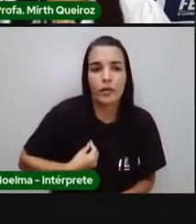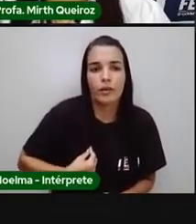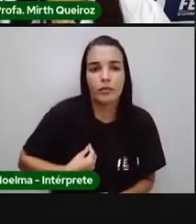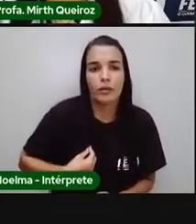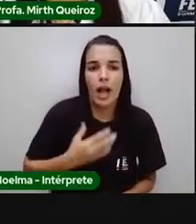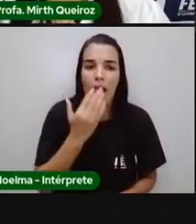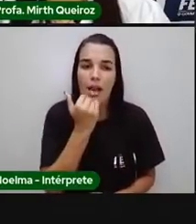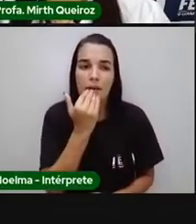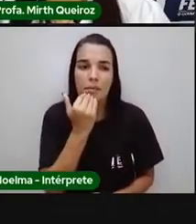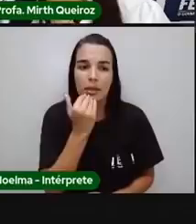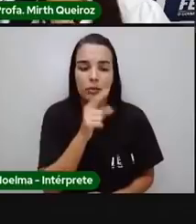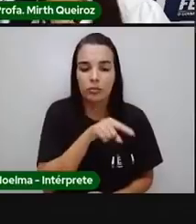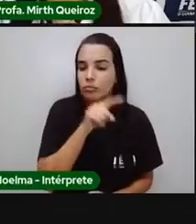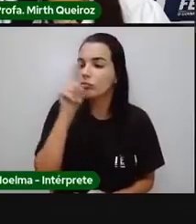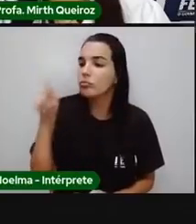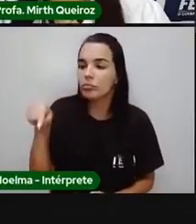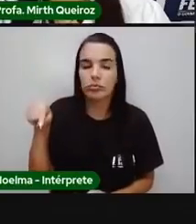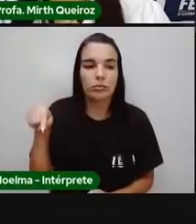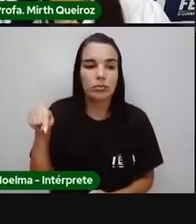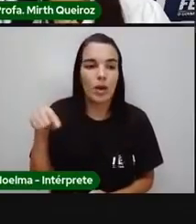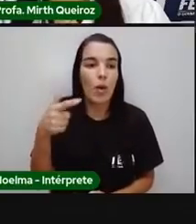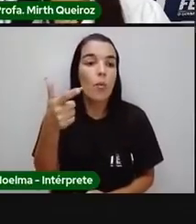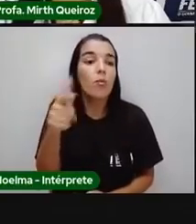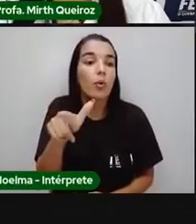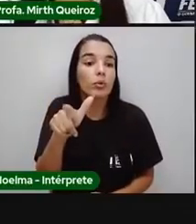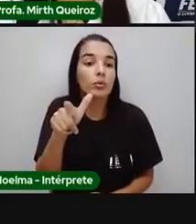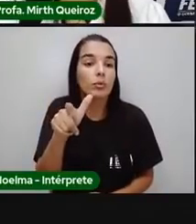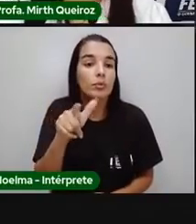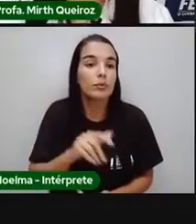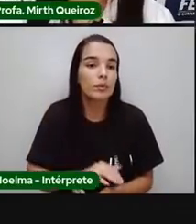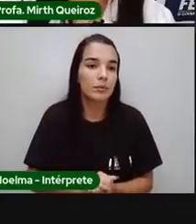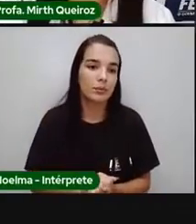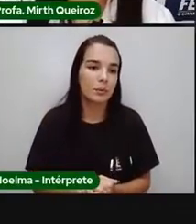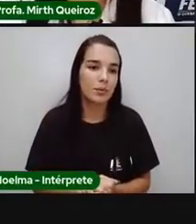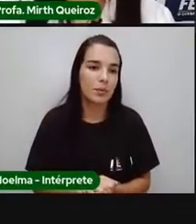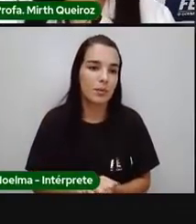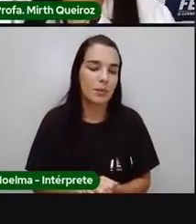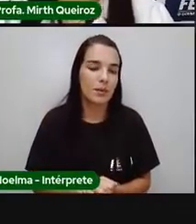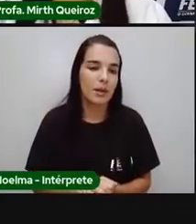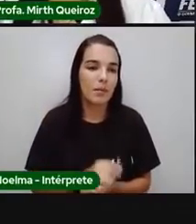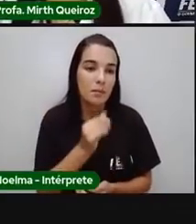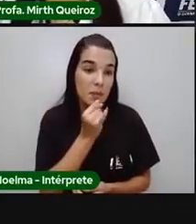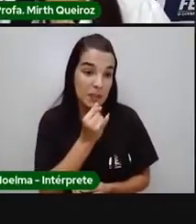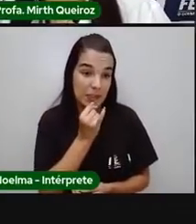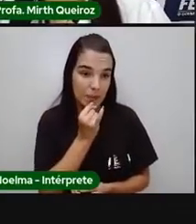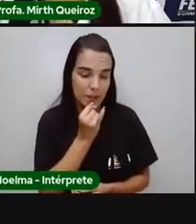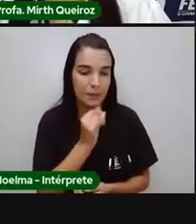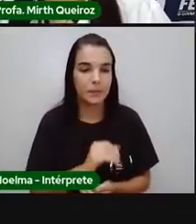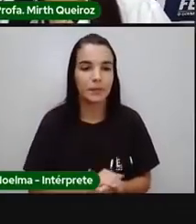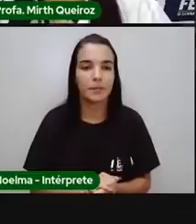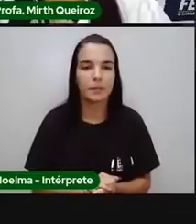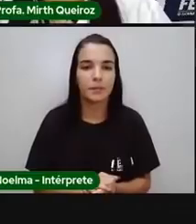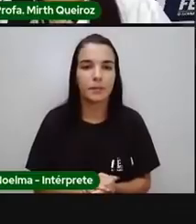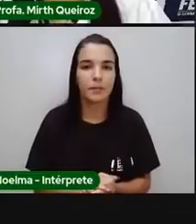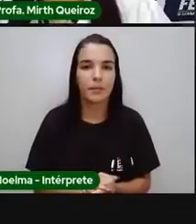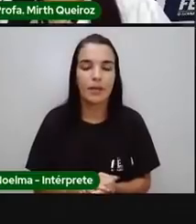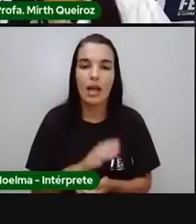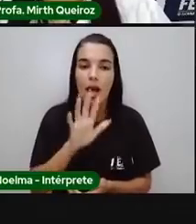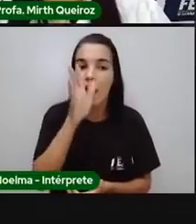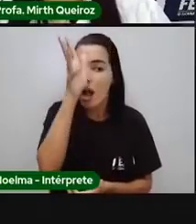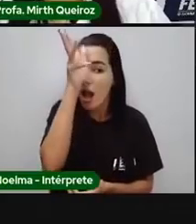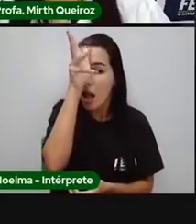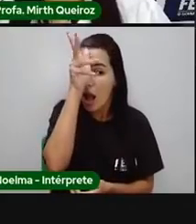forma-se de uma cadeia. Um organismo serve de alimento para outro. Por exemplo, a